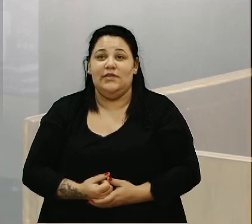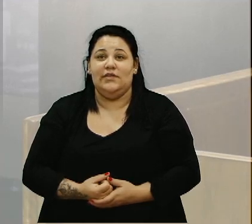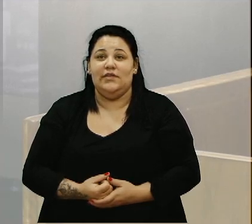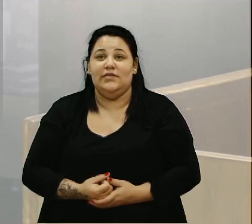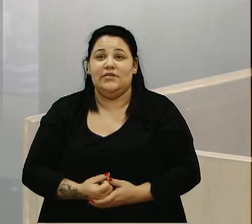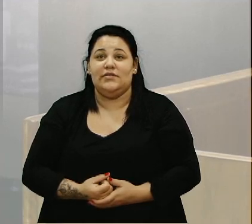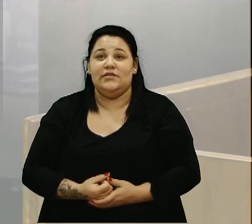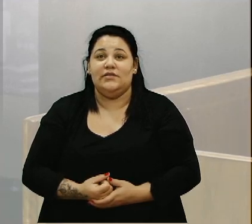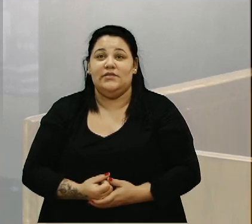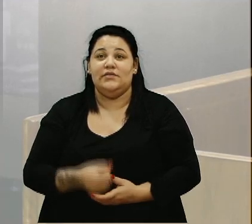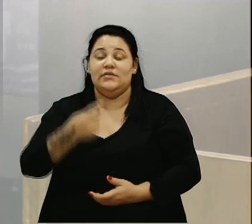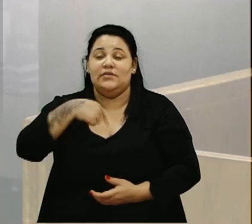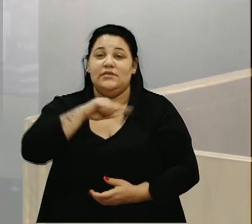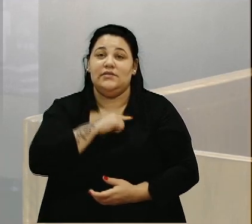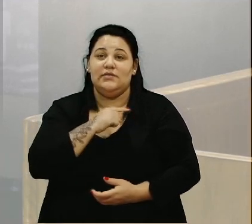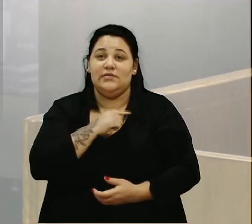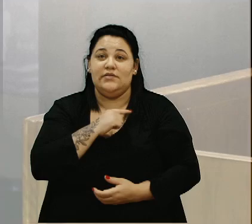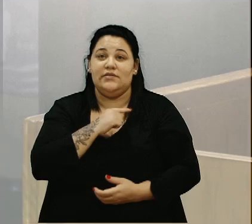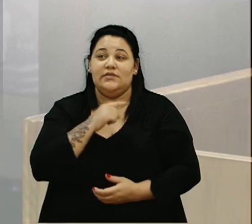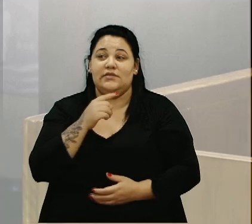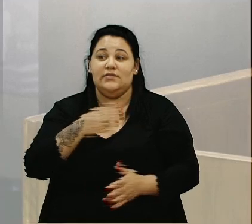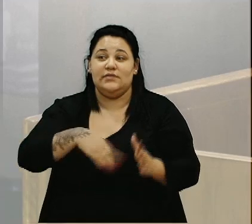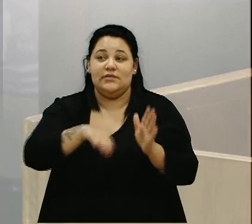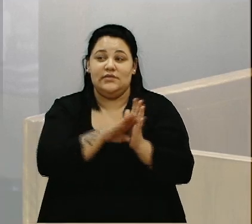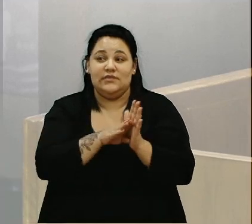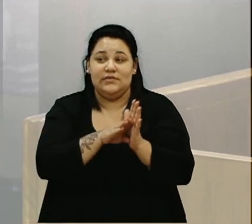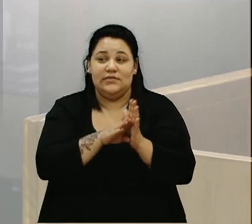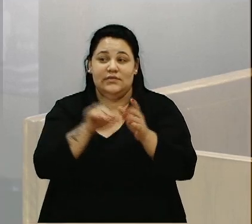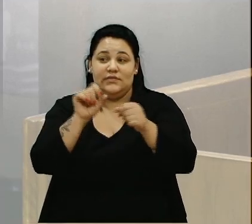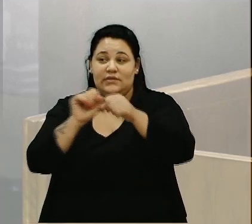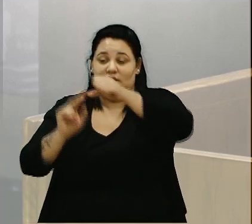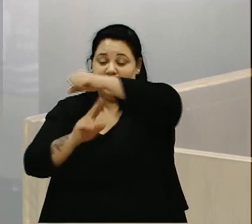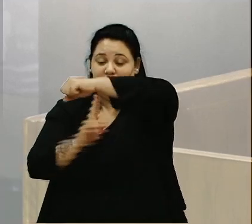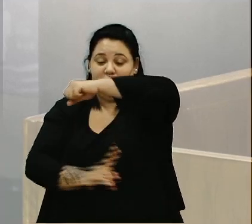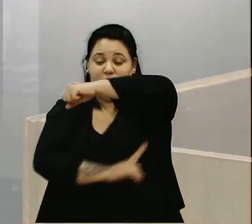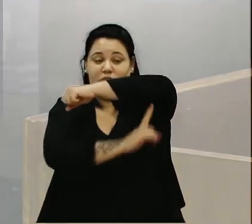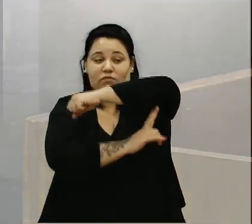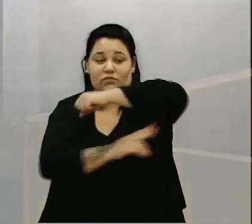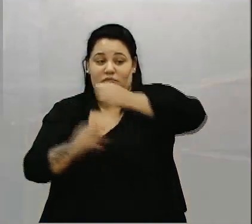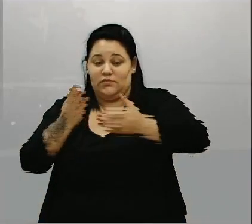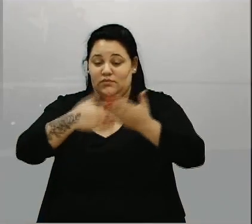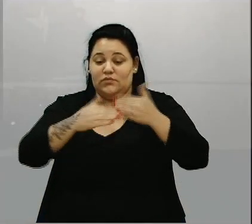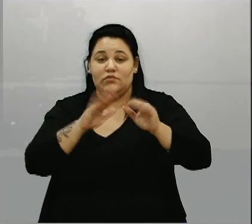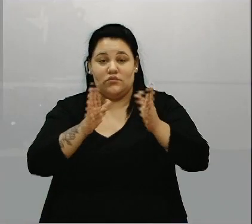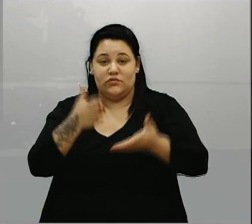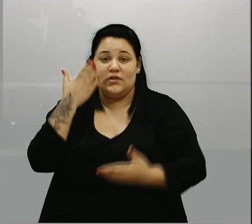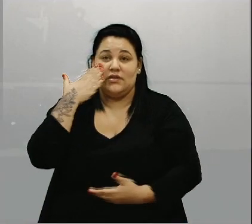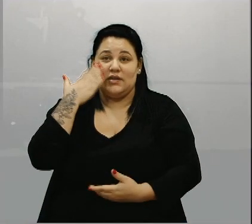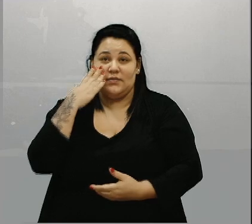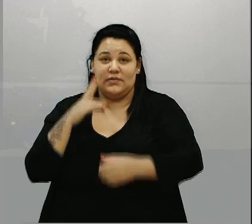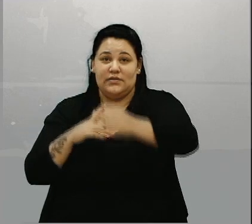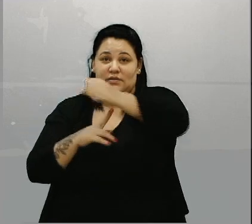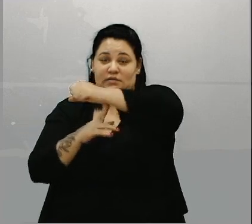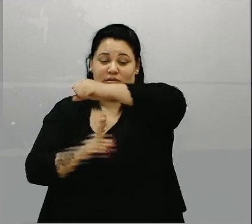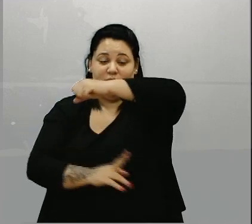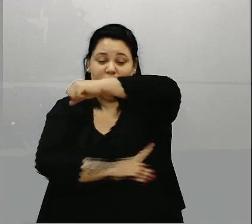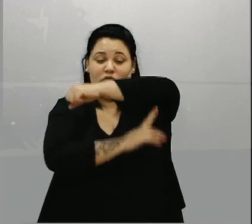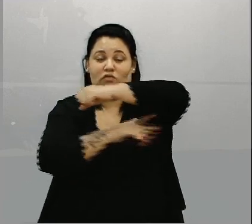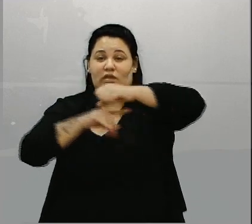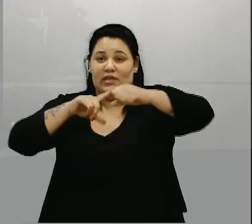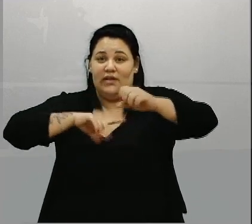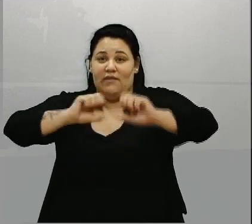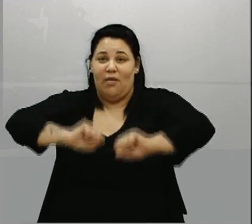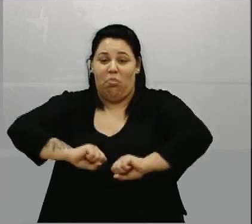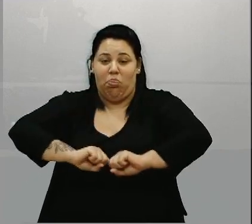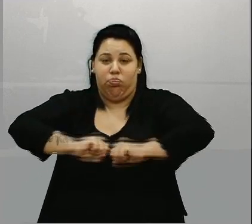obras que estão sendo feitas na ponte ali. Todo mundo sabe que aquela ponte ali, ela teve explosão, né? Por